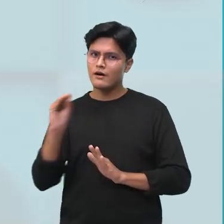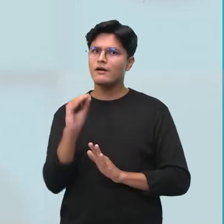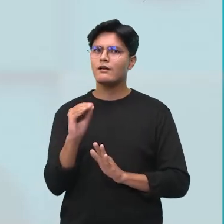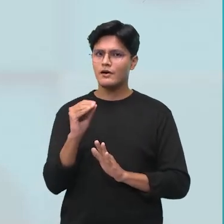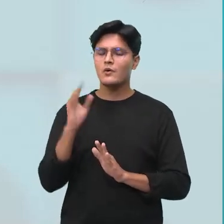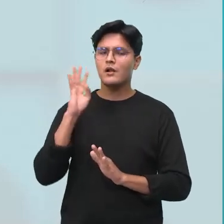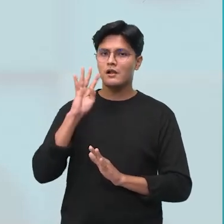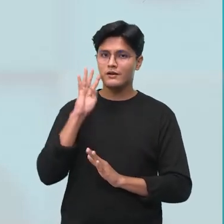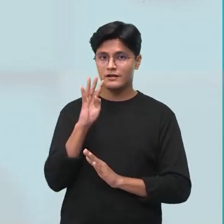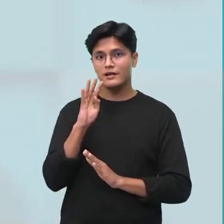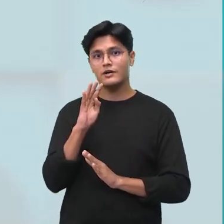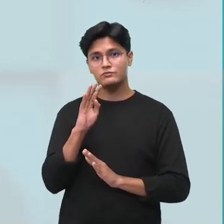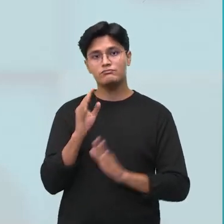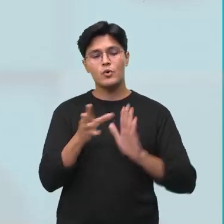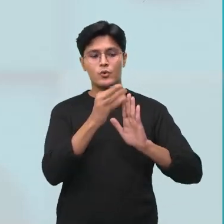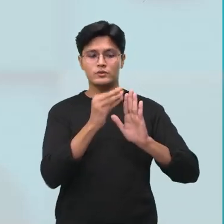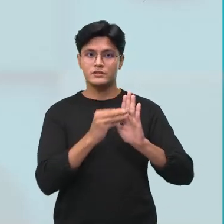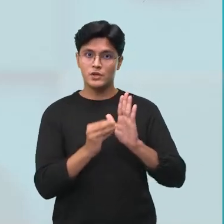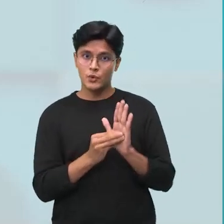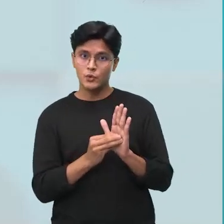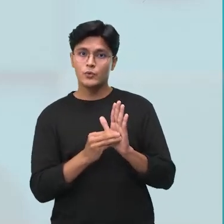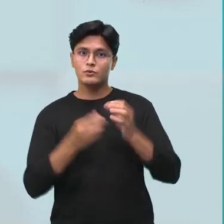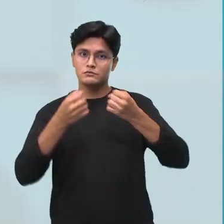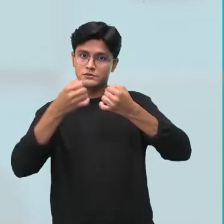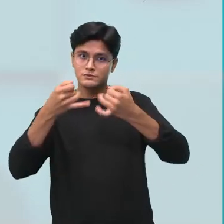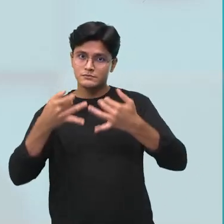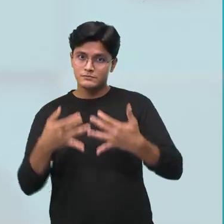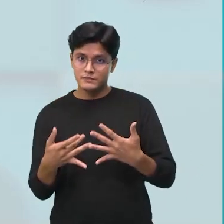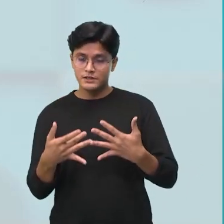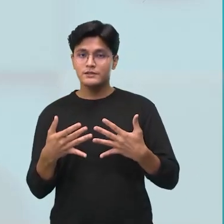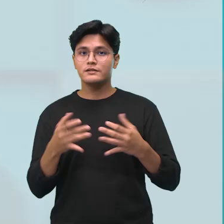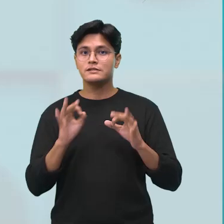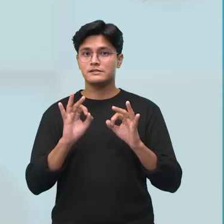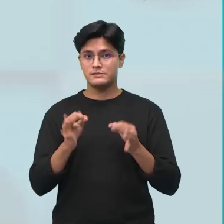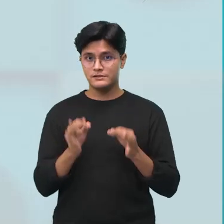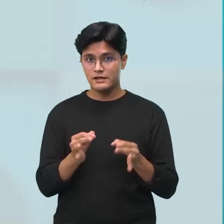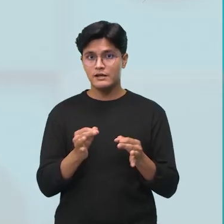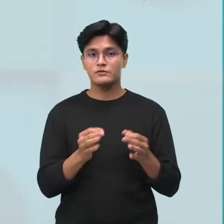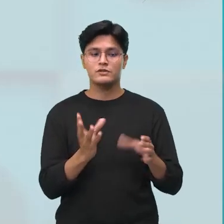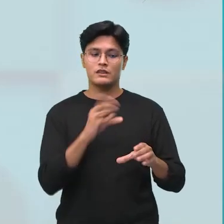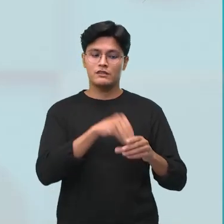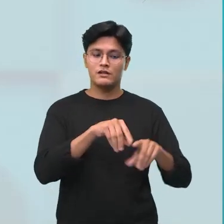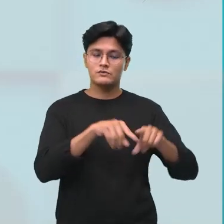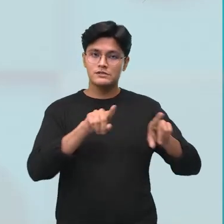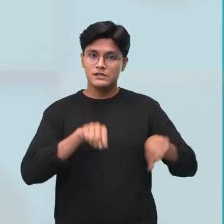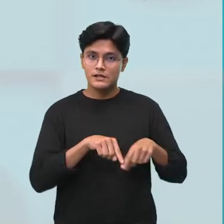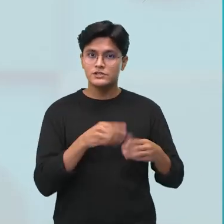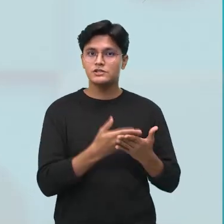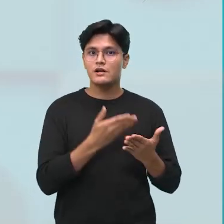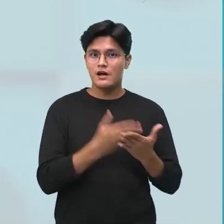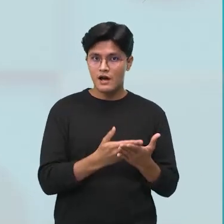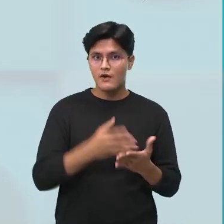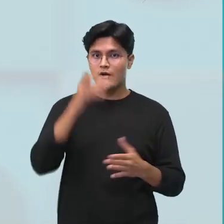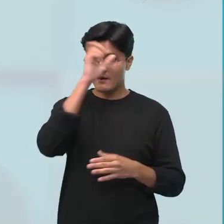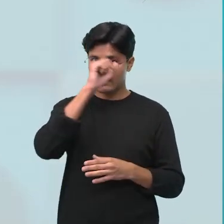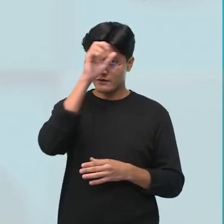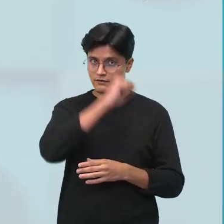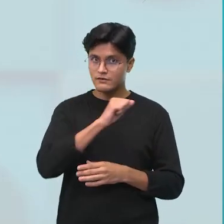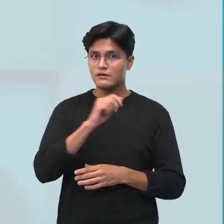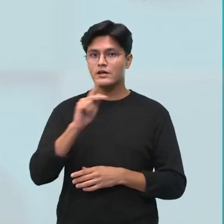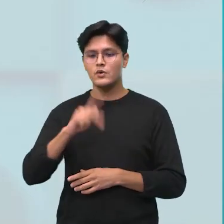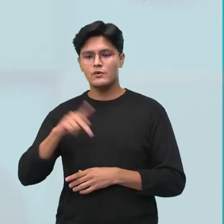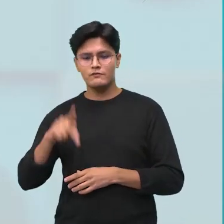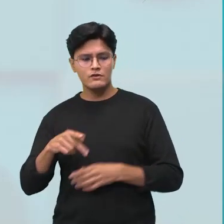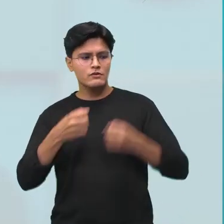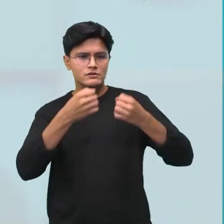Expor conteúdos, né? Do que a gente aprende, no caso, na sala de aula, que o professor, de repente, passa ali, né? Para a gente